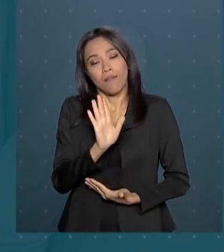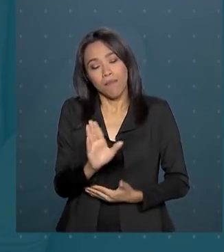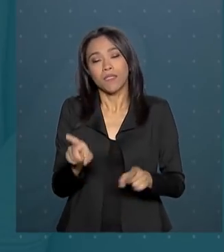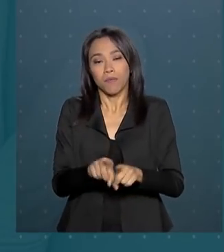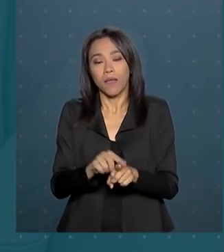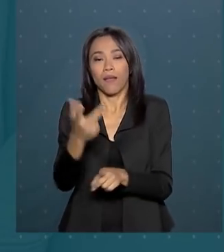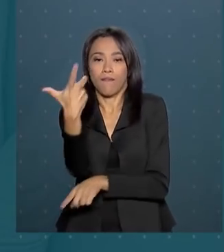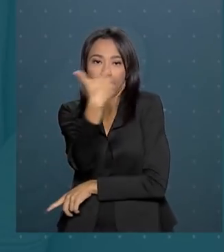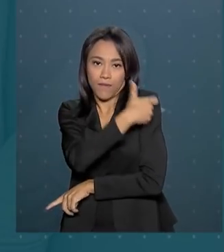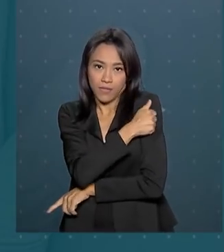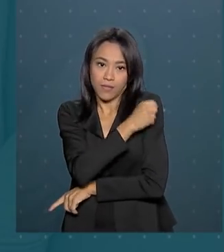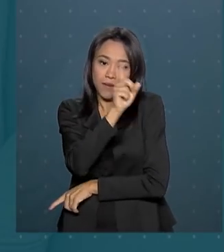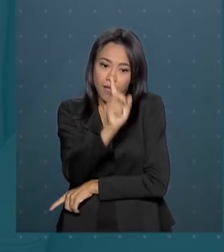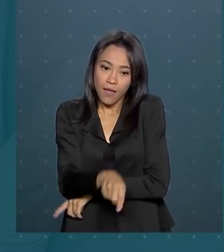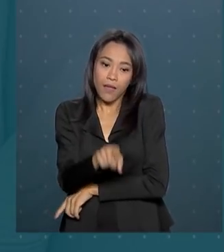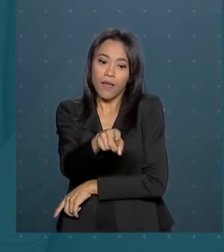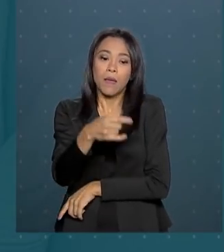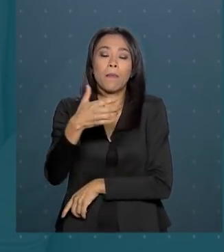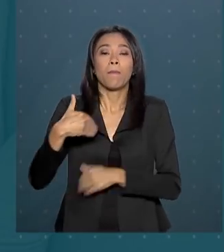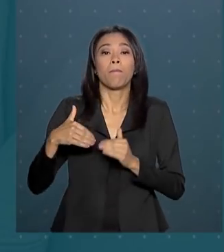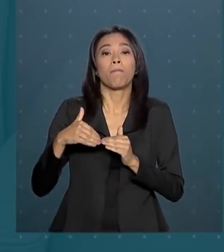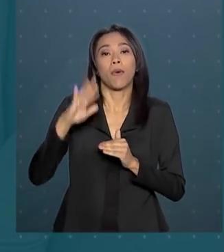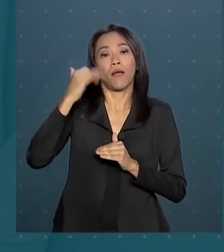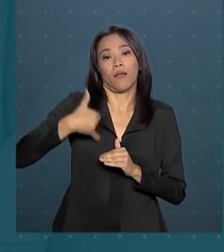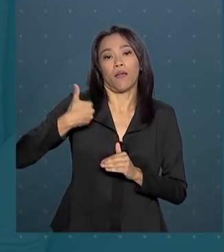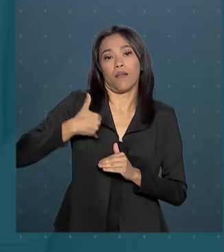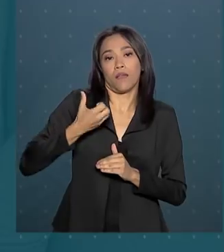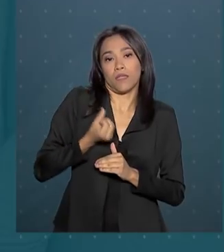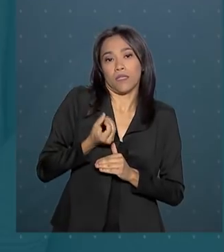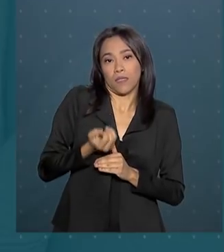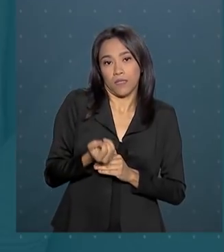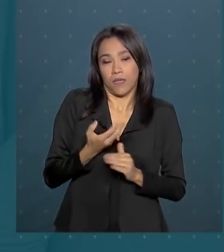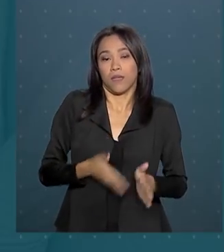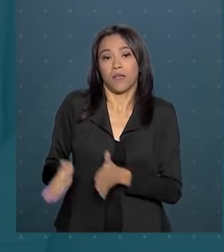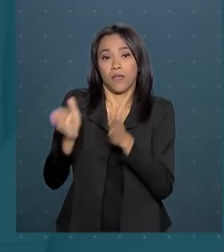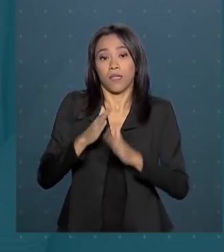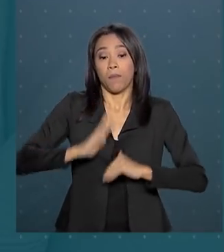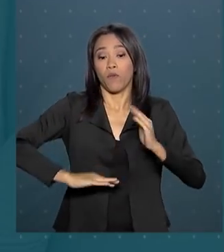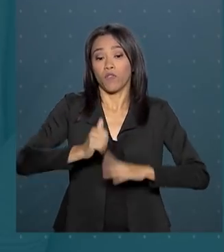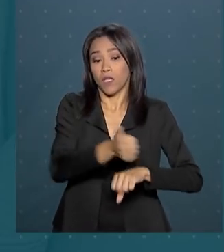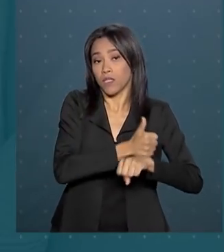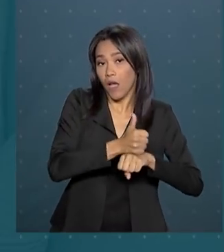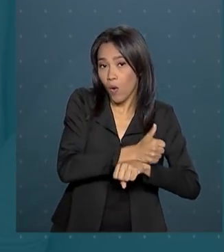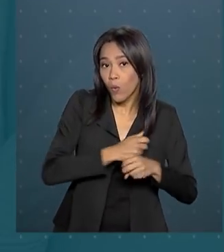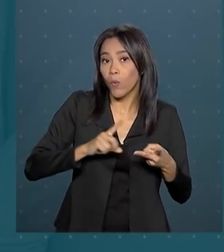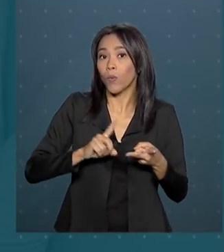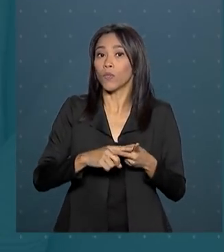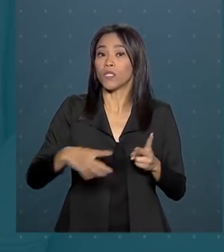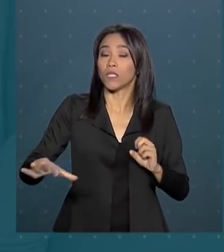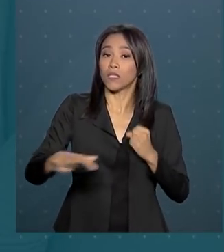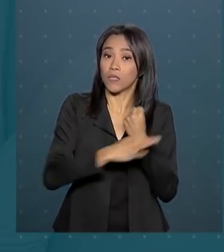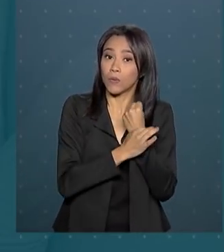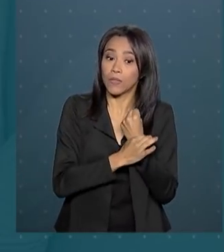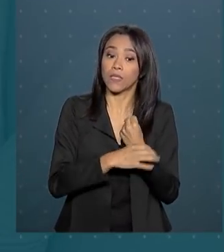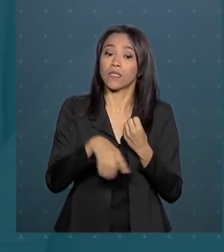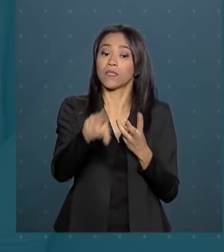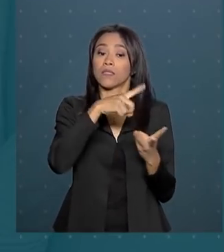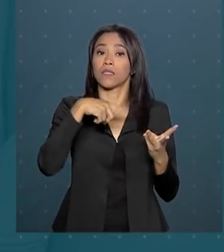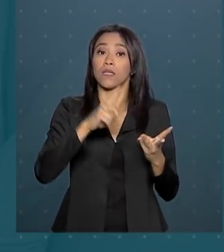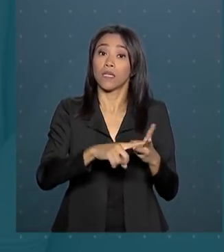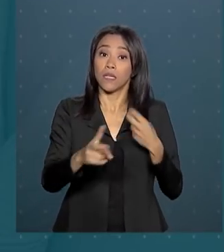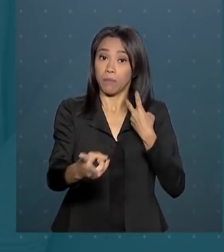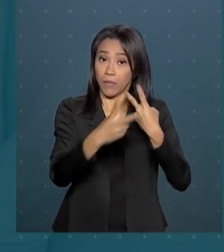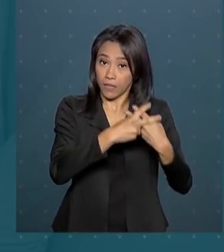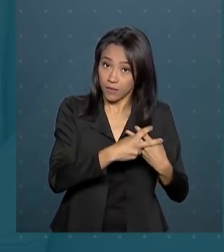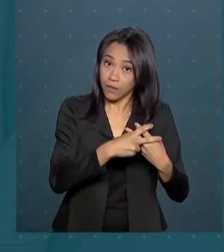também é destinada a maiores de 60 anos, profissionais da saúde, da segurança pública e do sistema prisional,